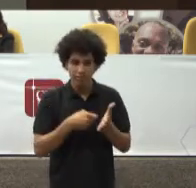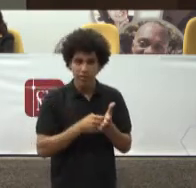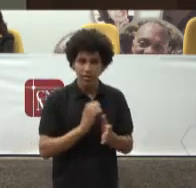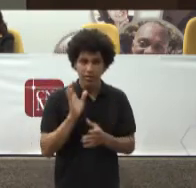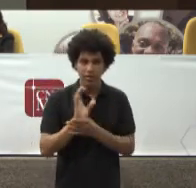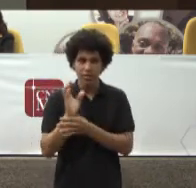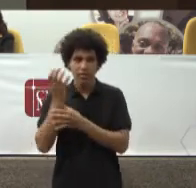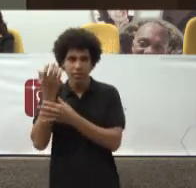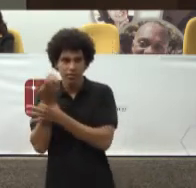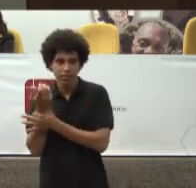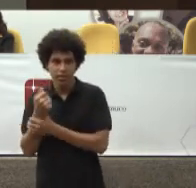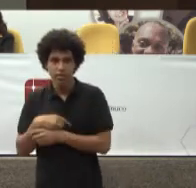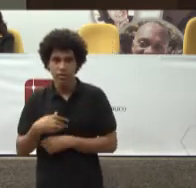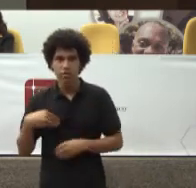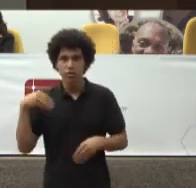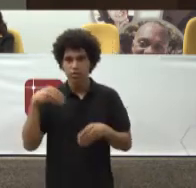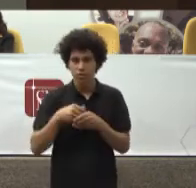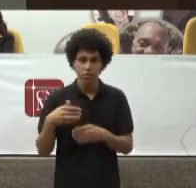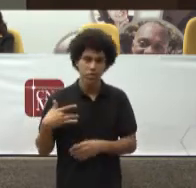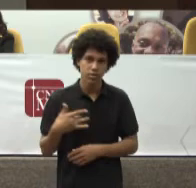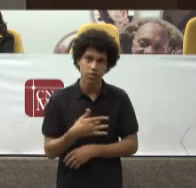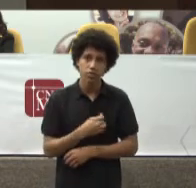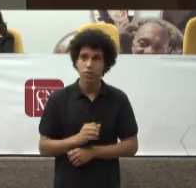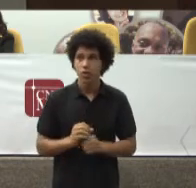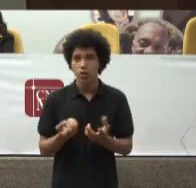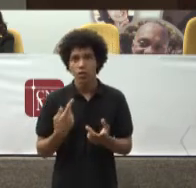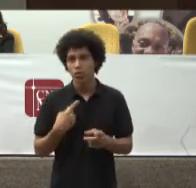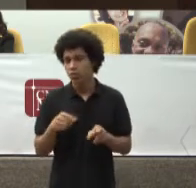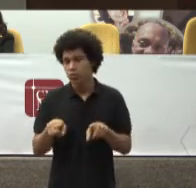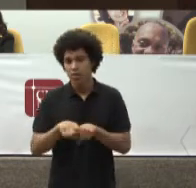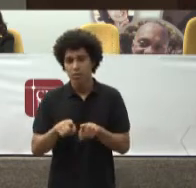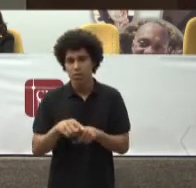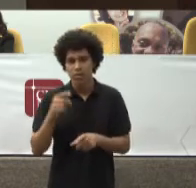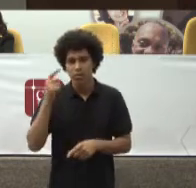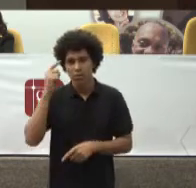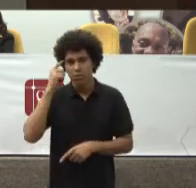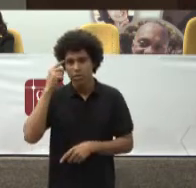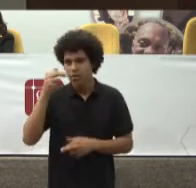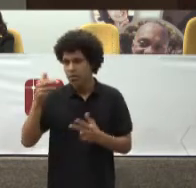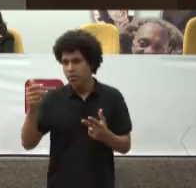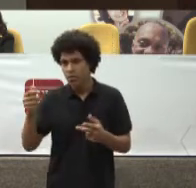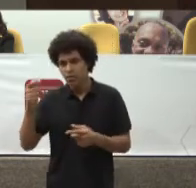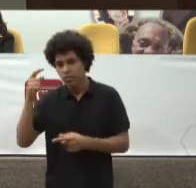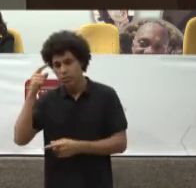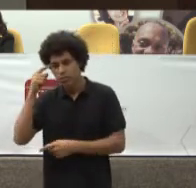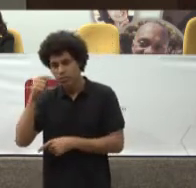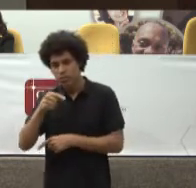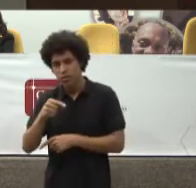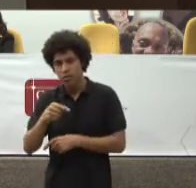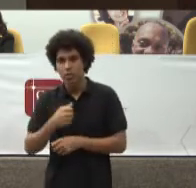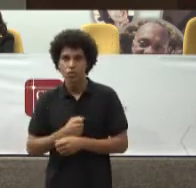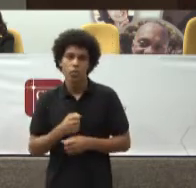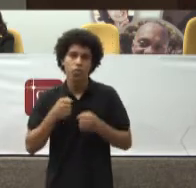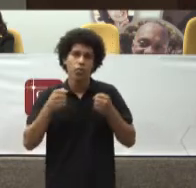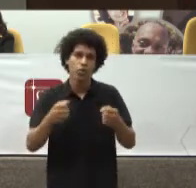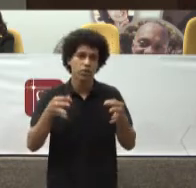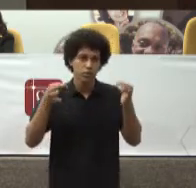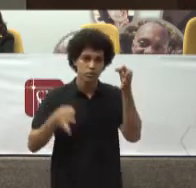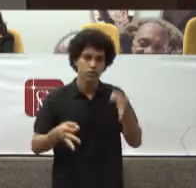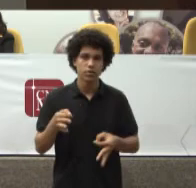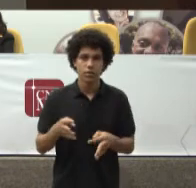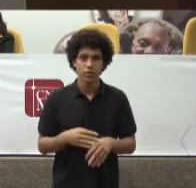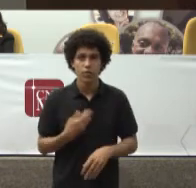saúde Ou que deveriam Ser objeto De reflexão Pelo poder judiciário Gostaria De tratar De quatro pontos